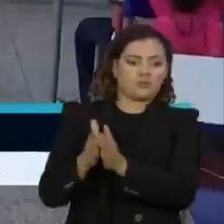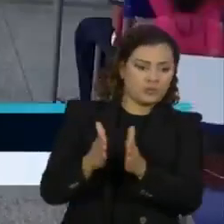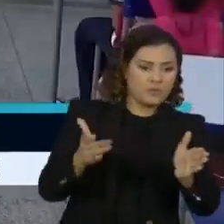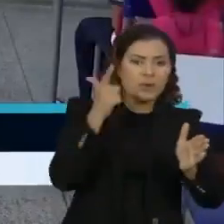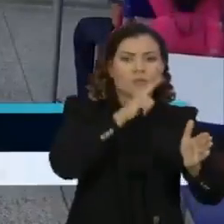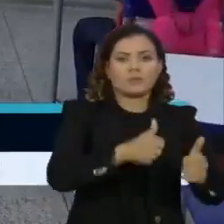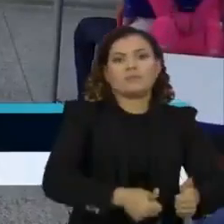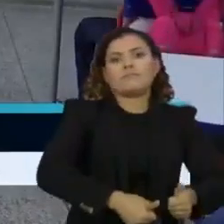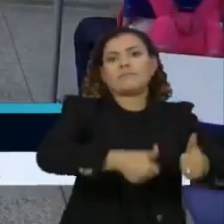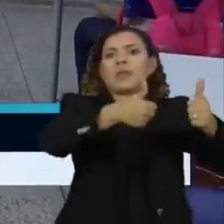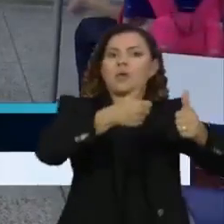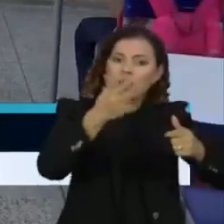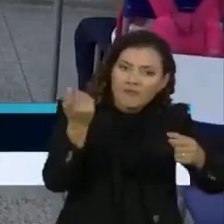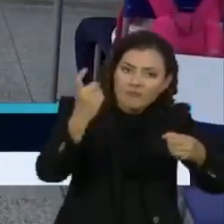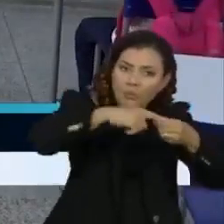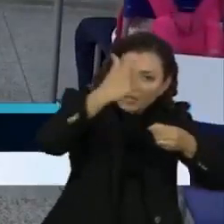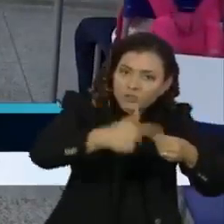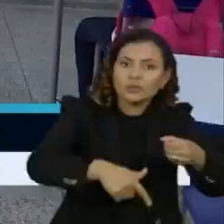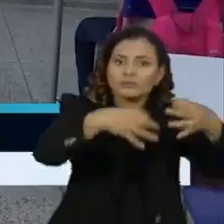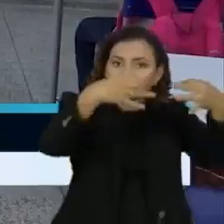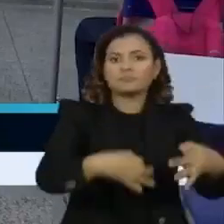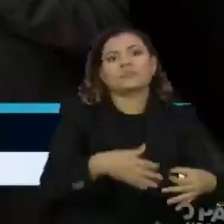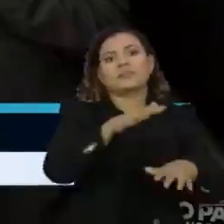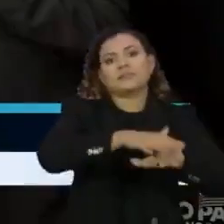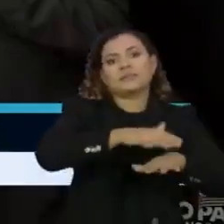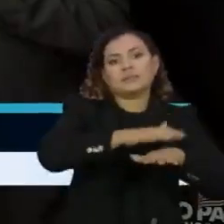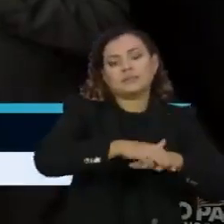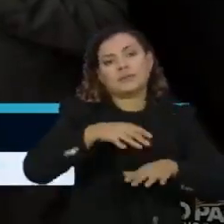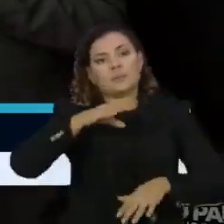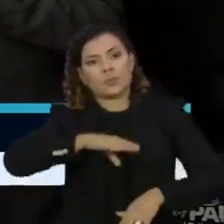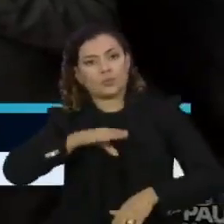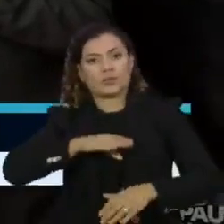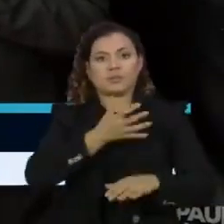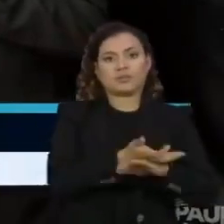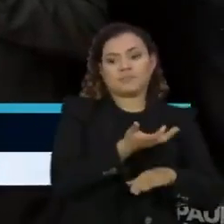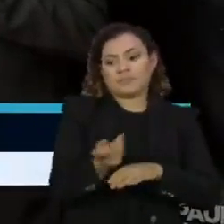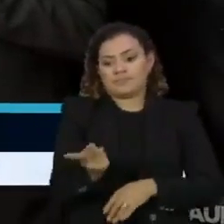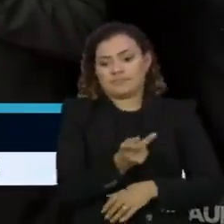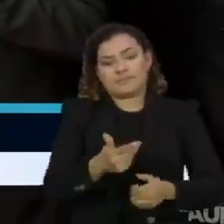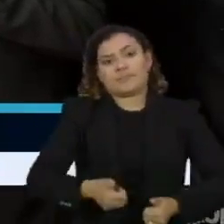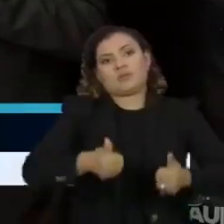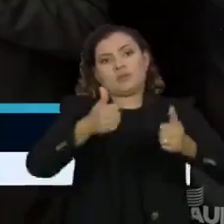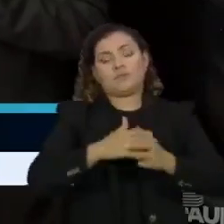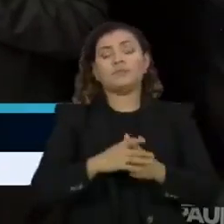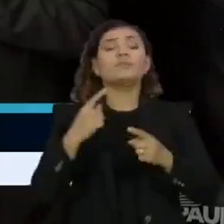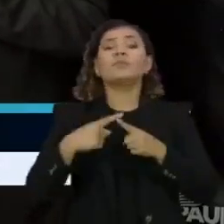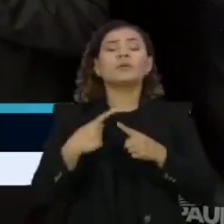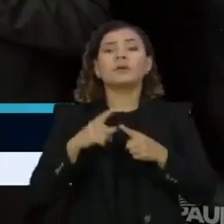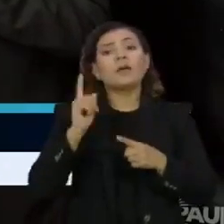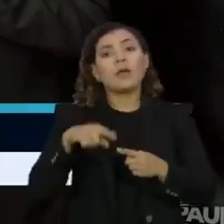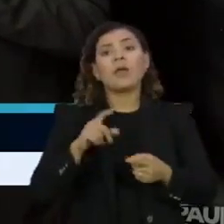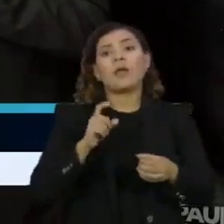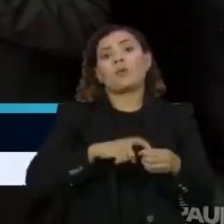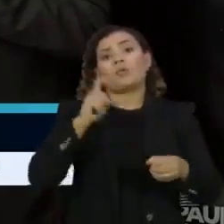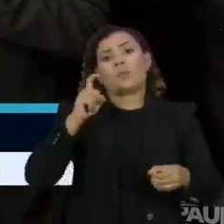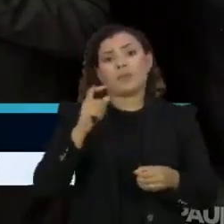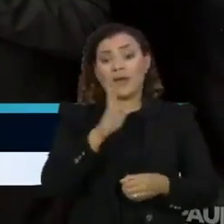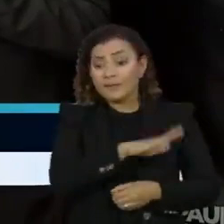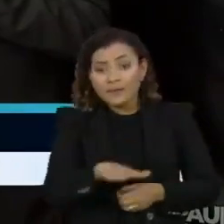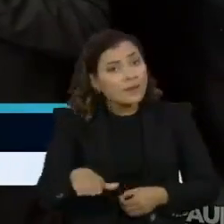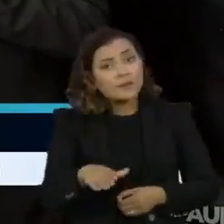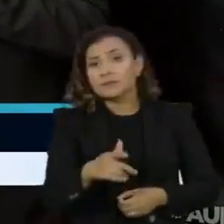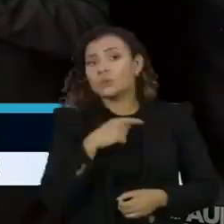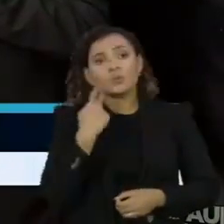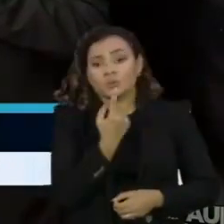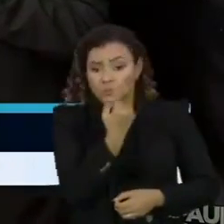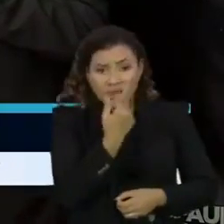recuperar o aprendizado nas duas disciplinas. Essa diferença está muito ligada à autonomia. A criança tem muito